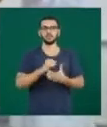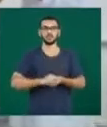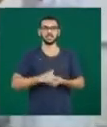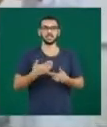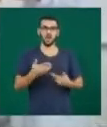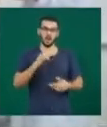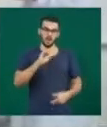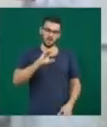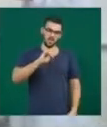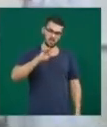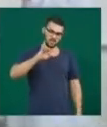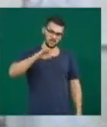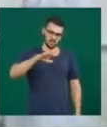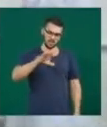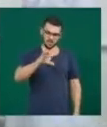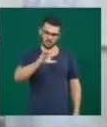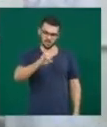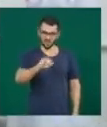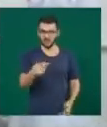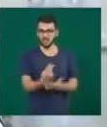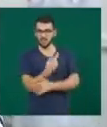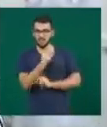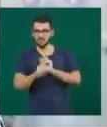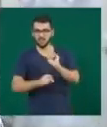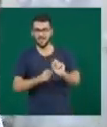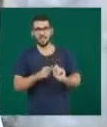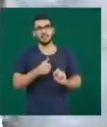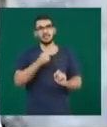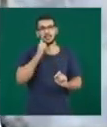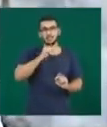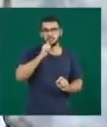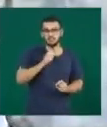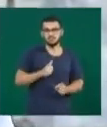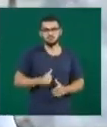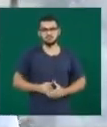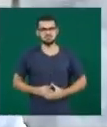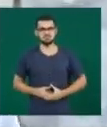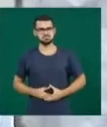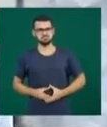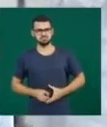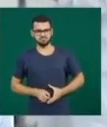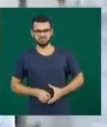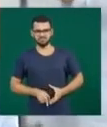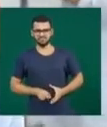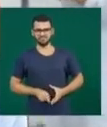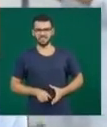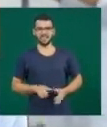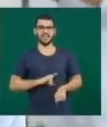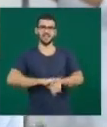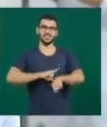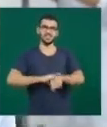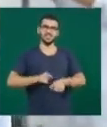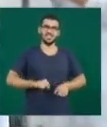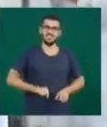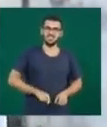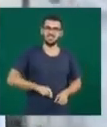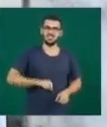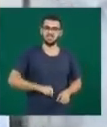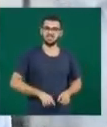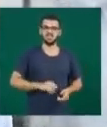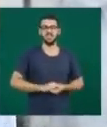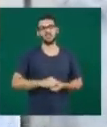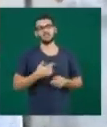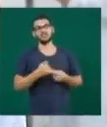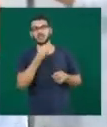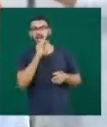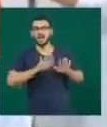de esforço é a perda involuntária de xixi durante o aumento da pressão intraabdominal, que ocorre durante